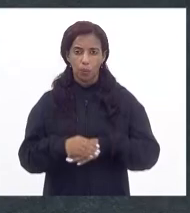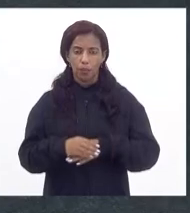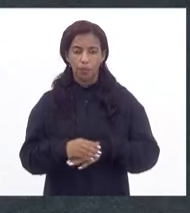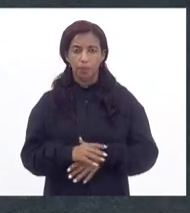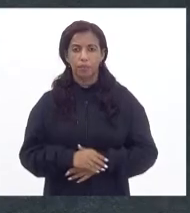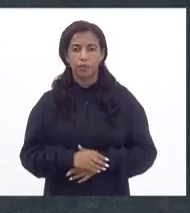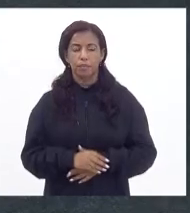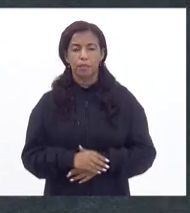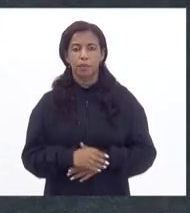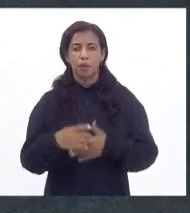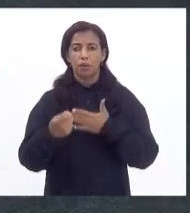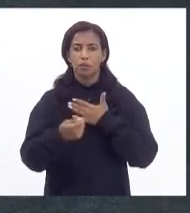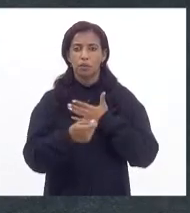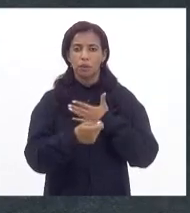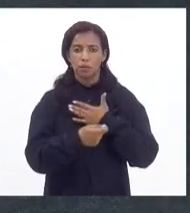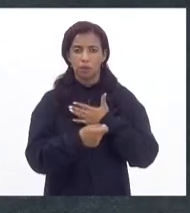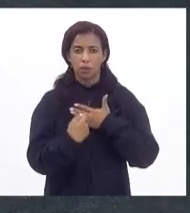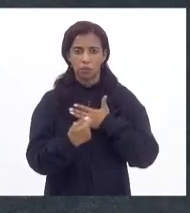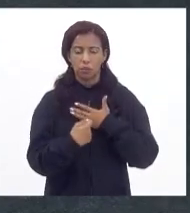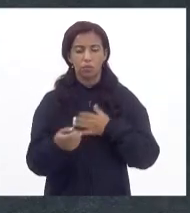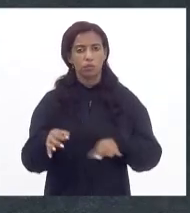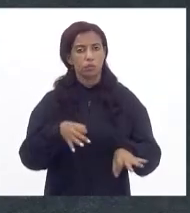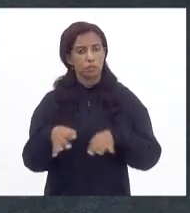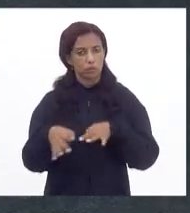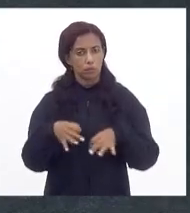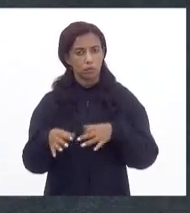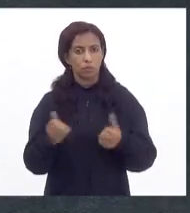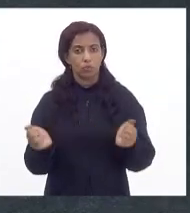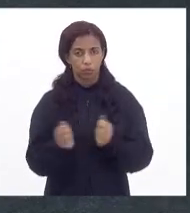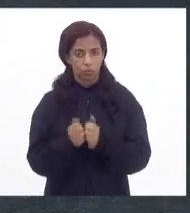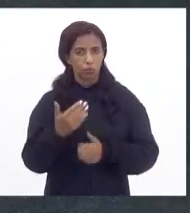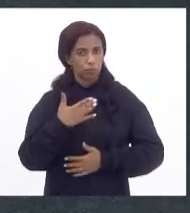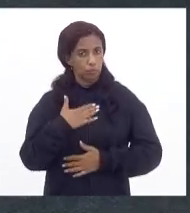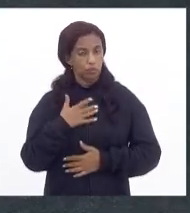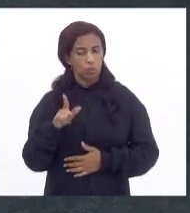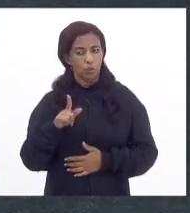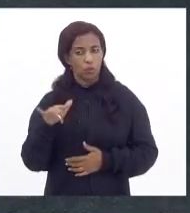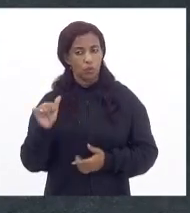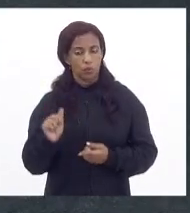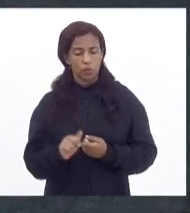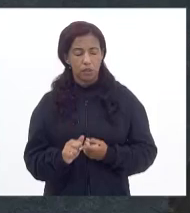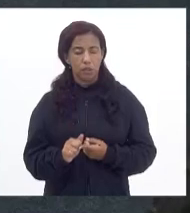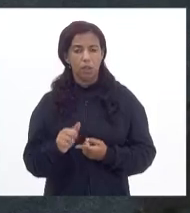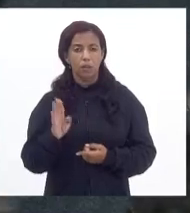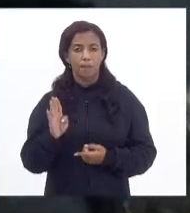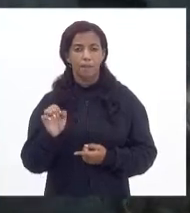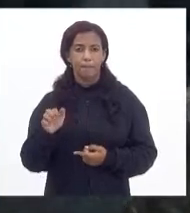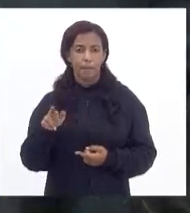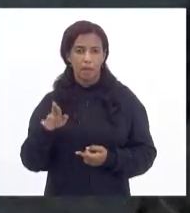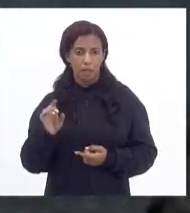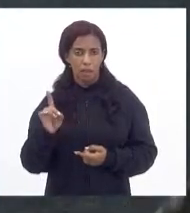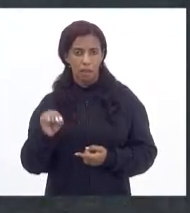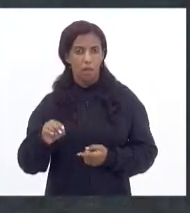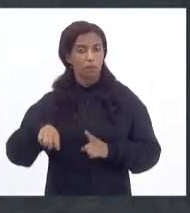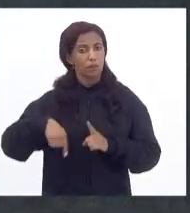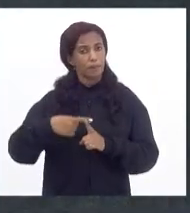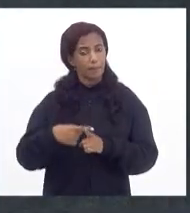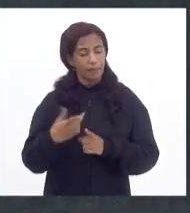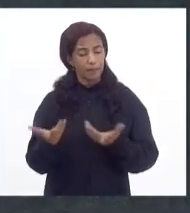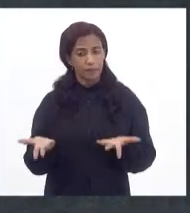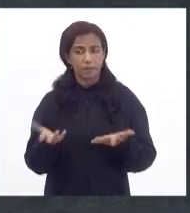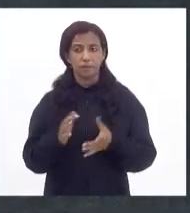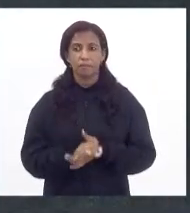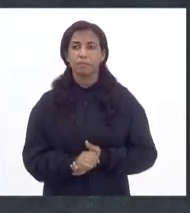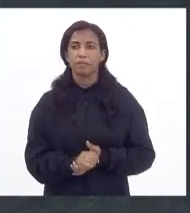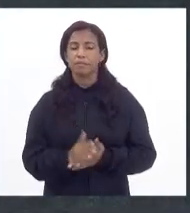os autores do projeto, junto comigo, a Lucinha e subtenente Bernardo, e, mais uma vez,